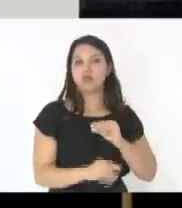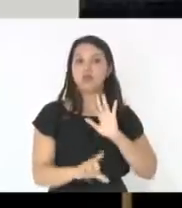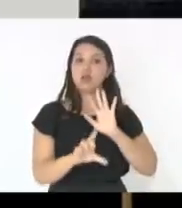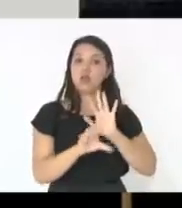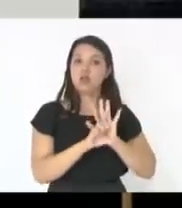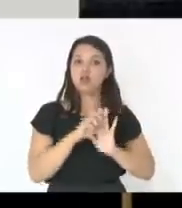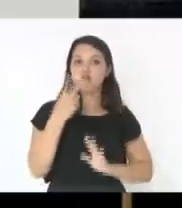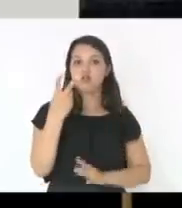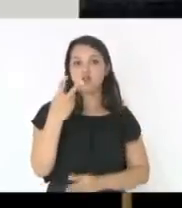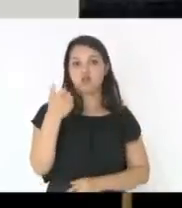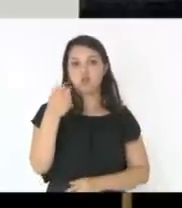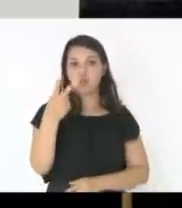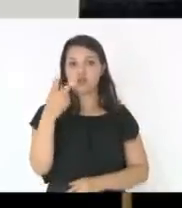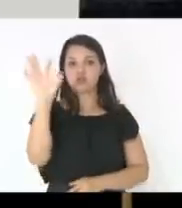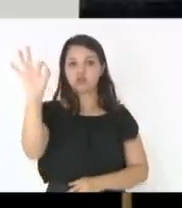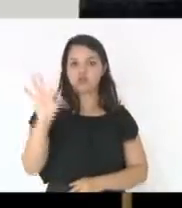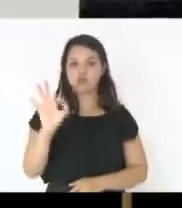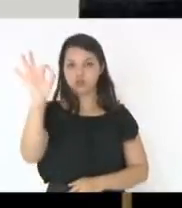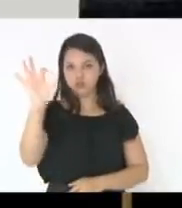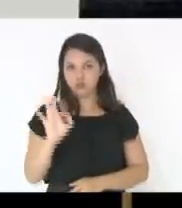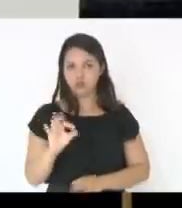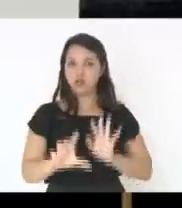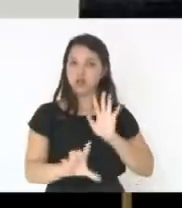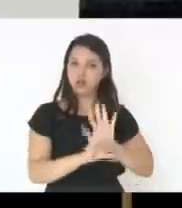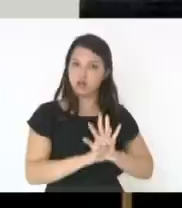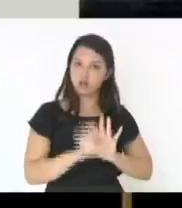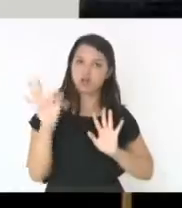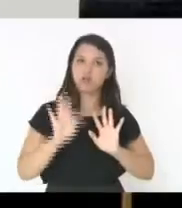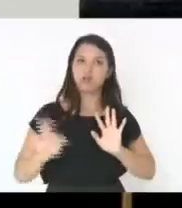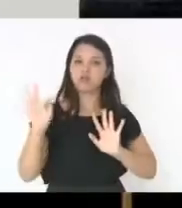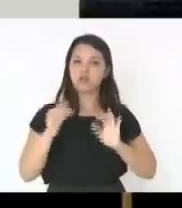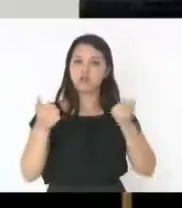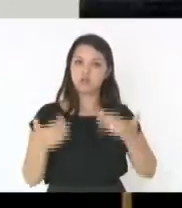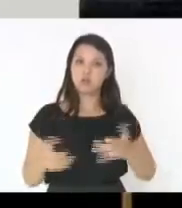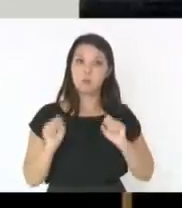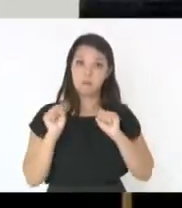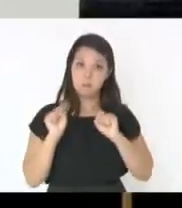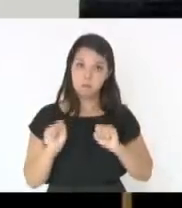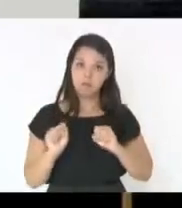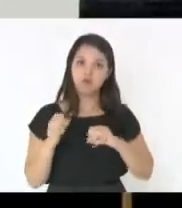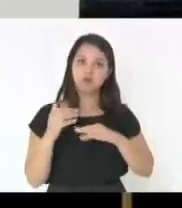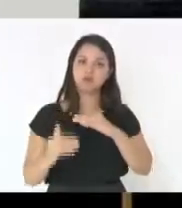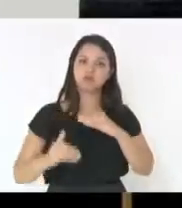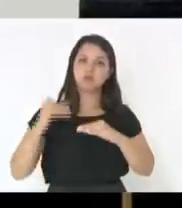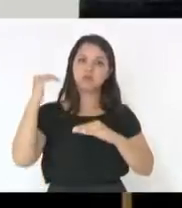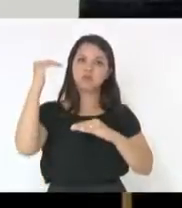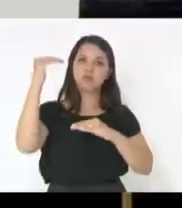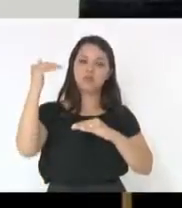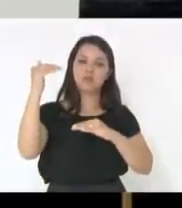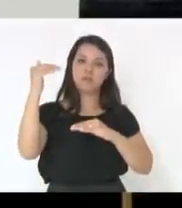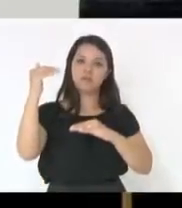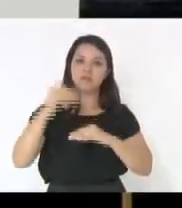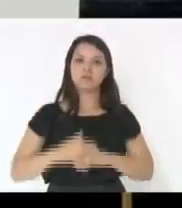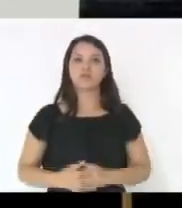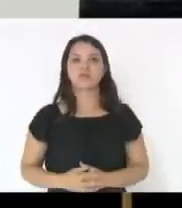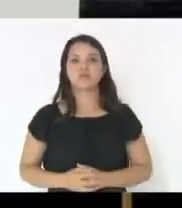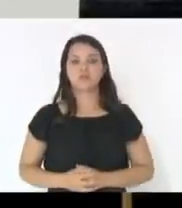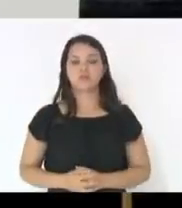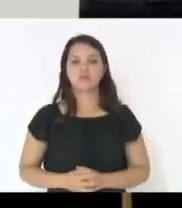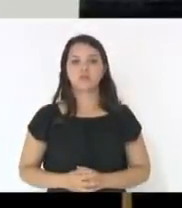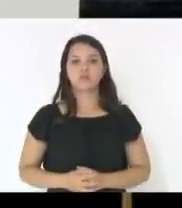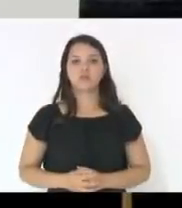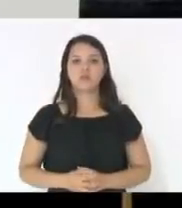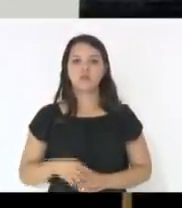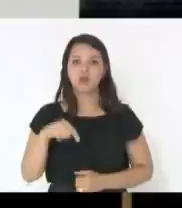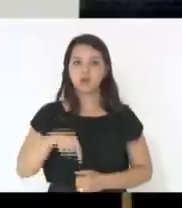Então, a lei, a própria lei federal diz que pode ampliar e eu espero que o governo mantenha os 5%. Mas aqui, o